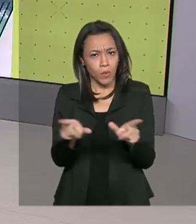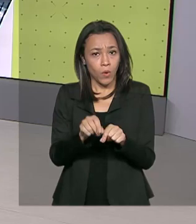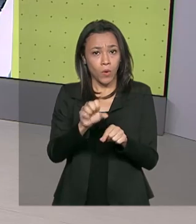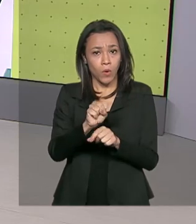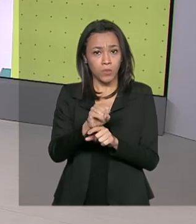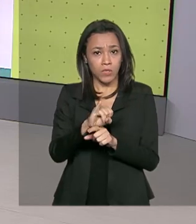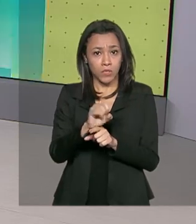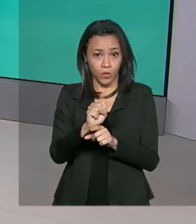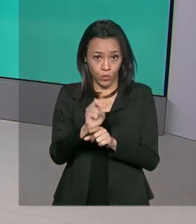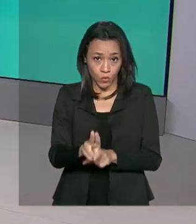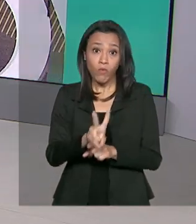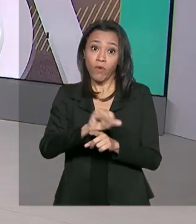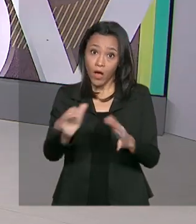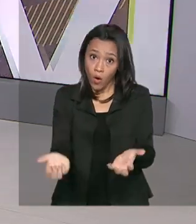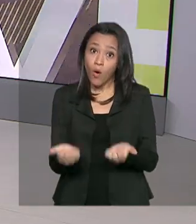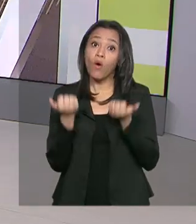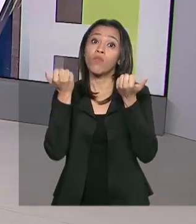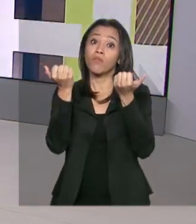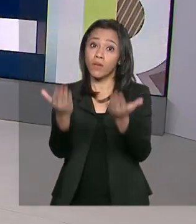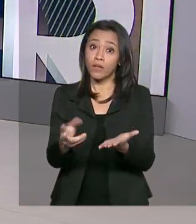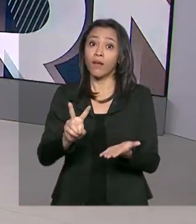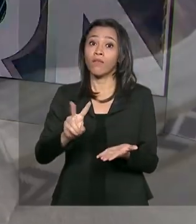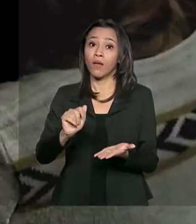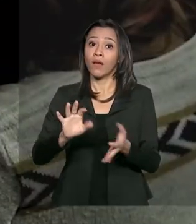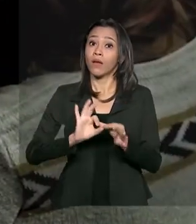a oferta de vagas de ensino à distância.